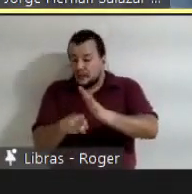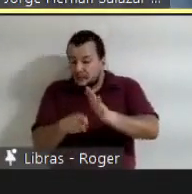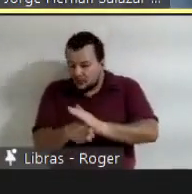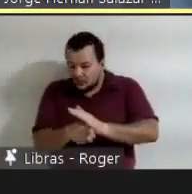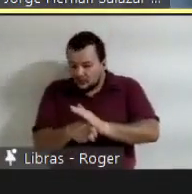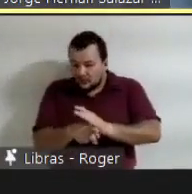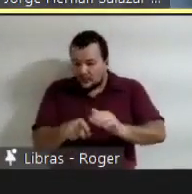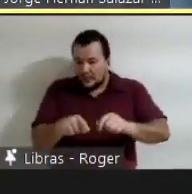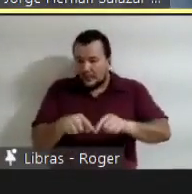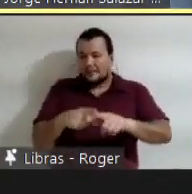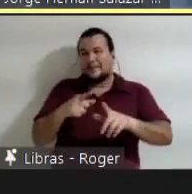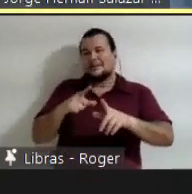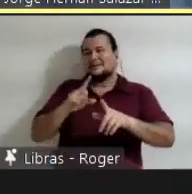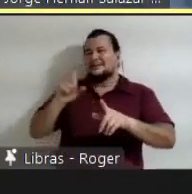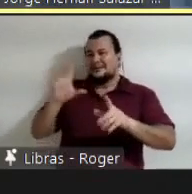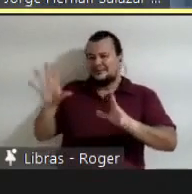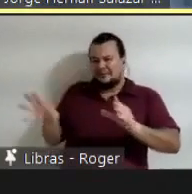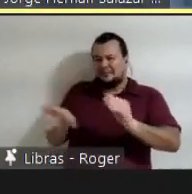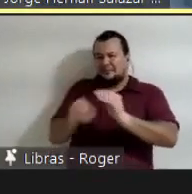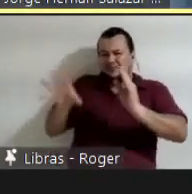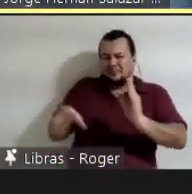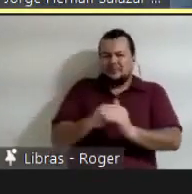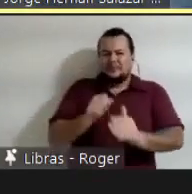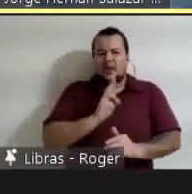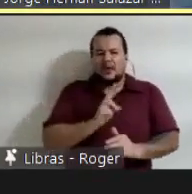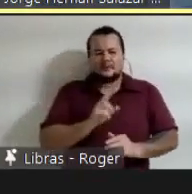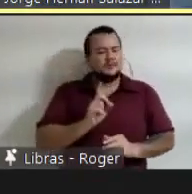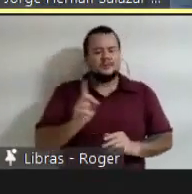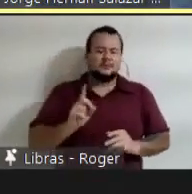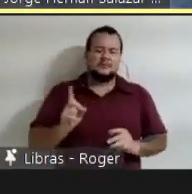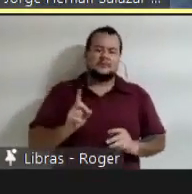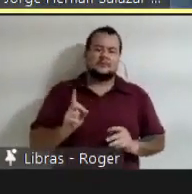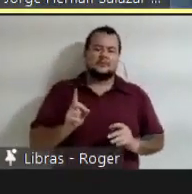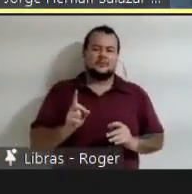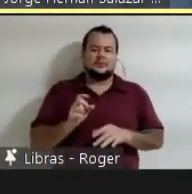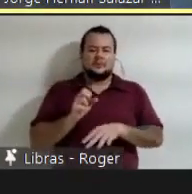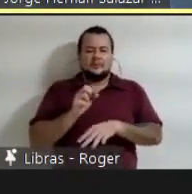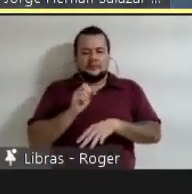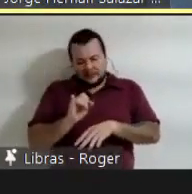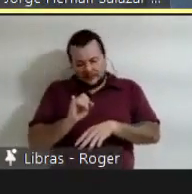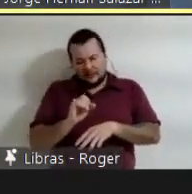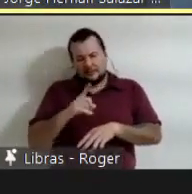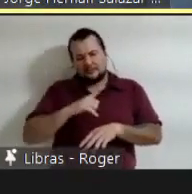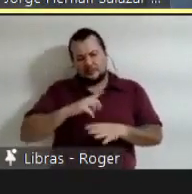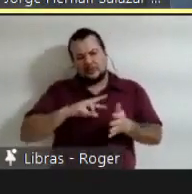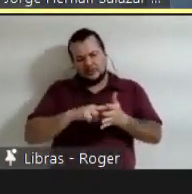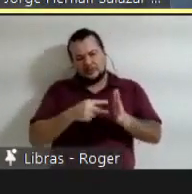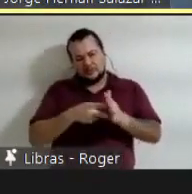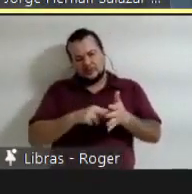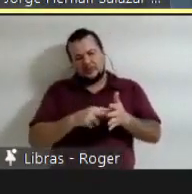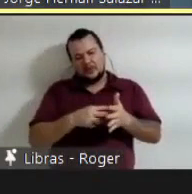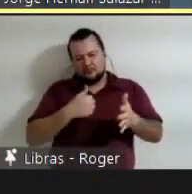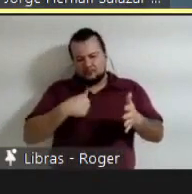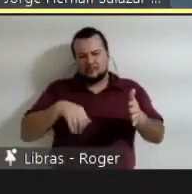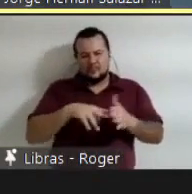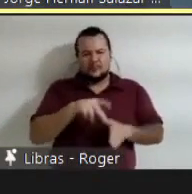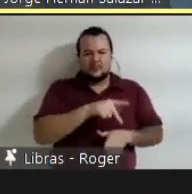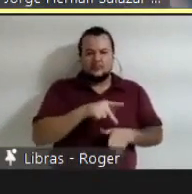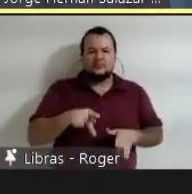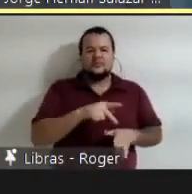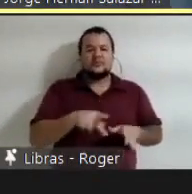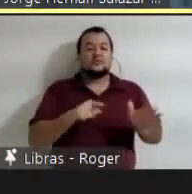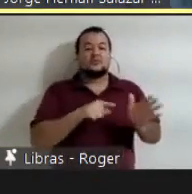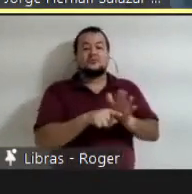então não é um professor de respostas é um professor de perguntas muito socrático cada pergunta que eu faça me